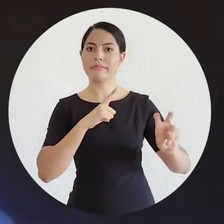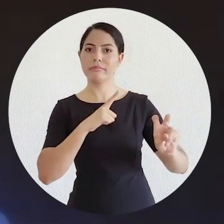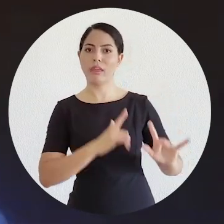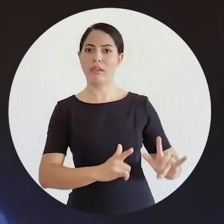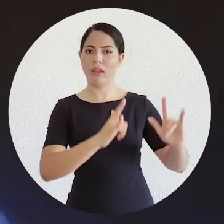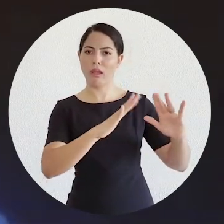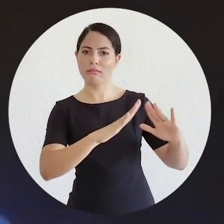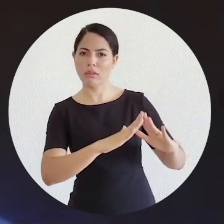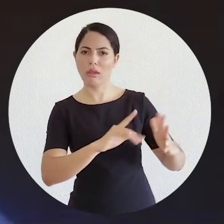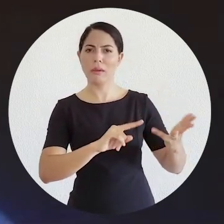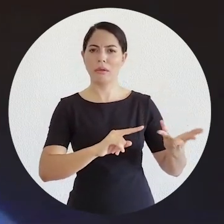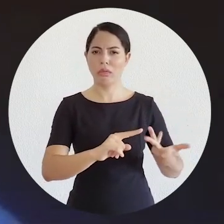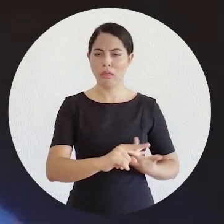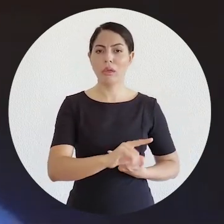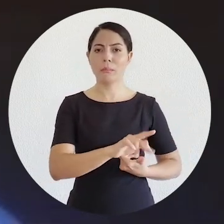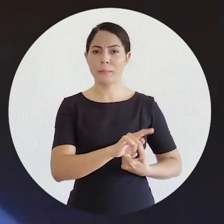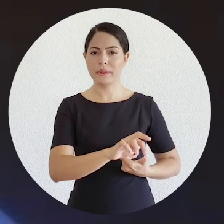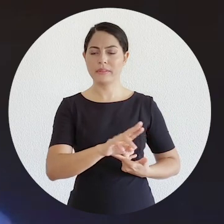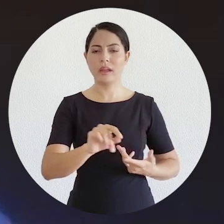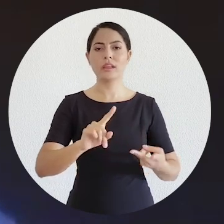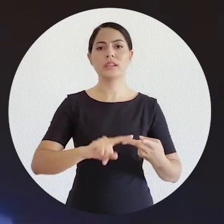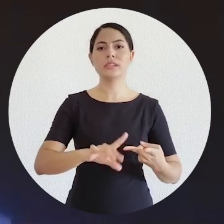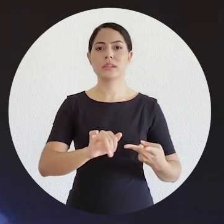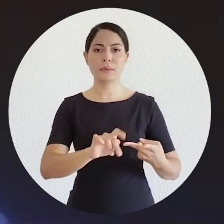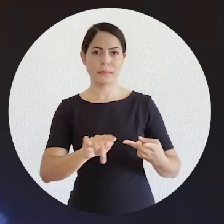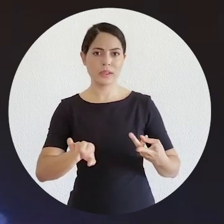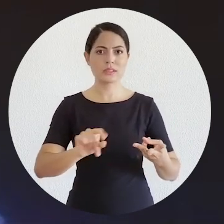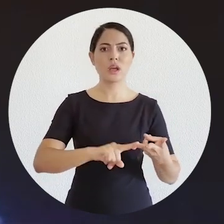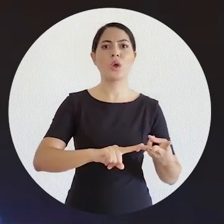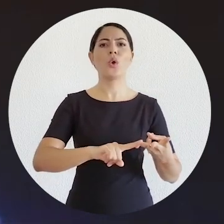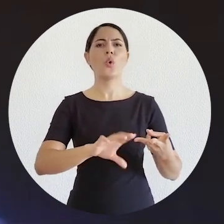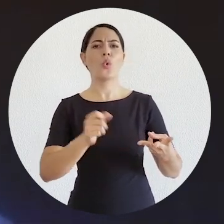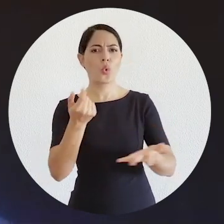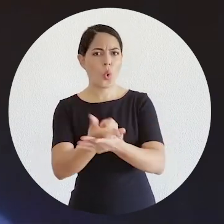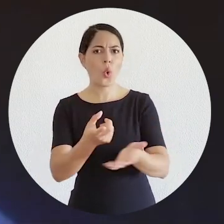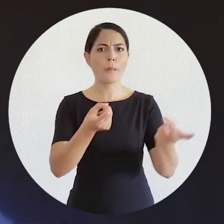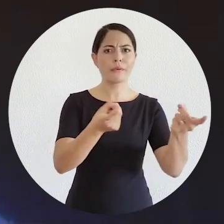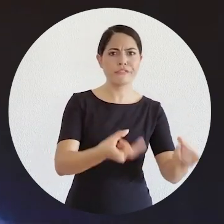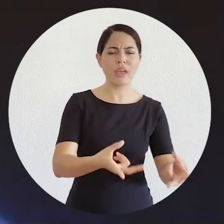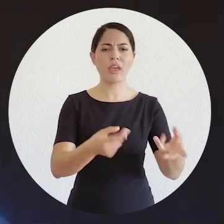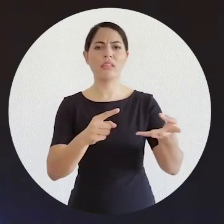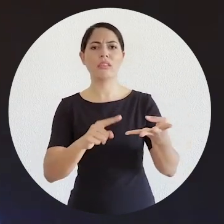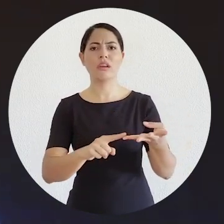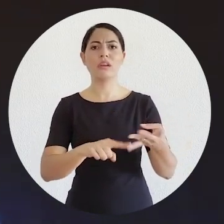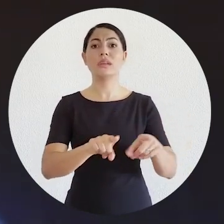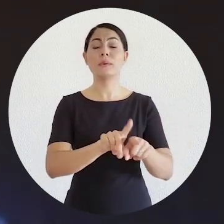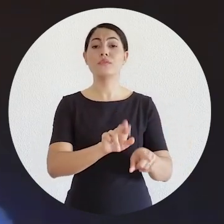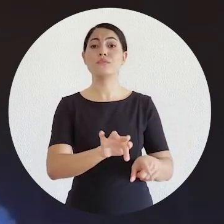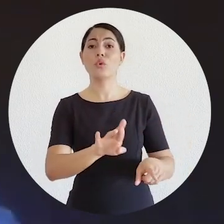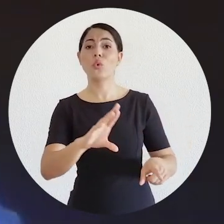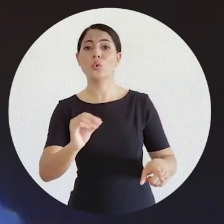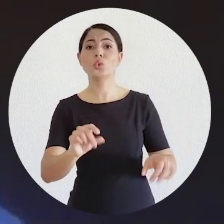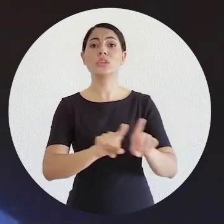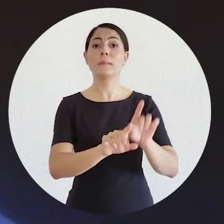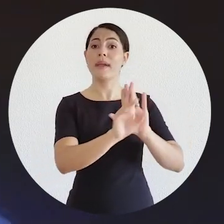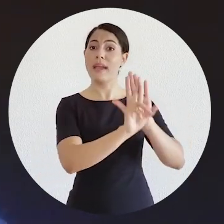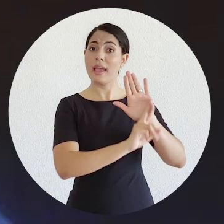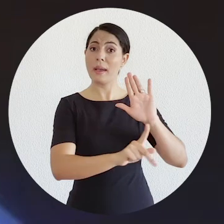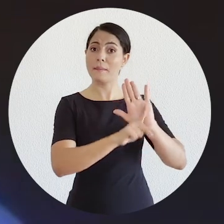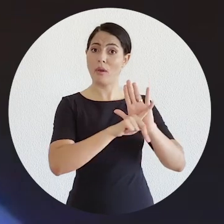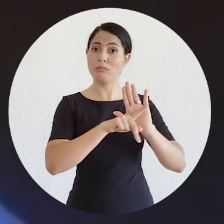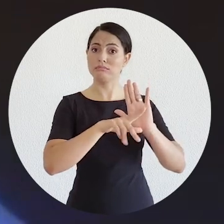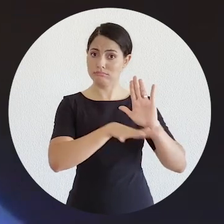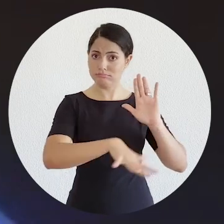envolvendo propriedade, desapropriação, compra e venda de imóvel, locação, fundo de investimento imobiliário,